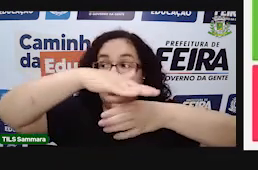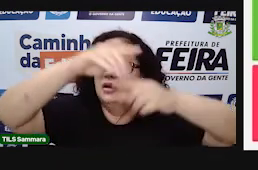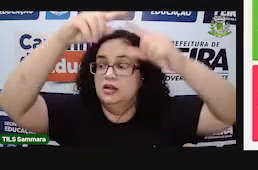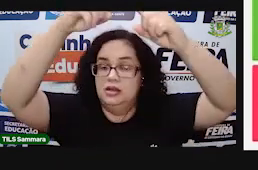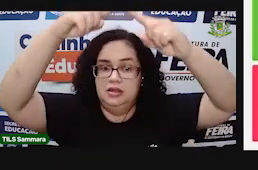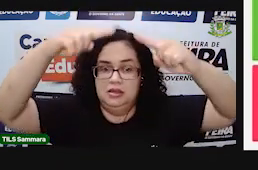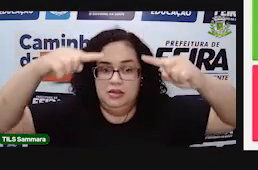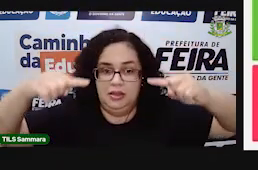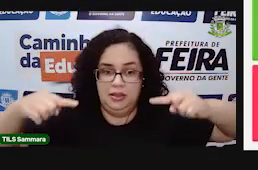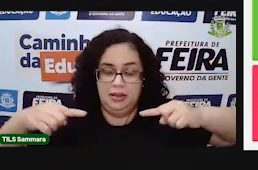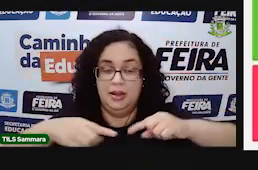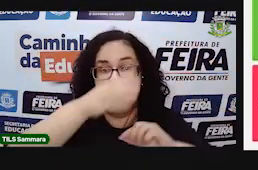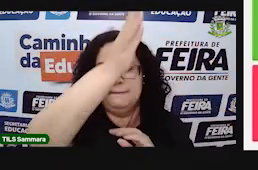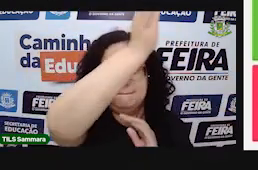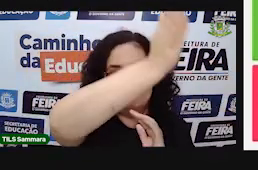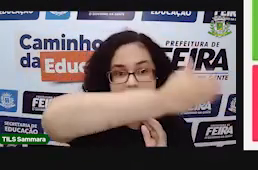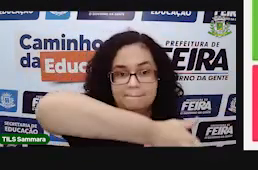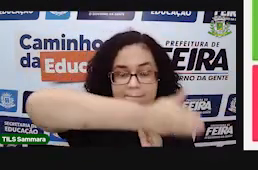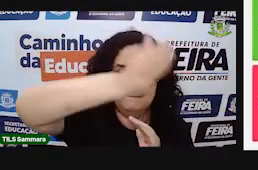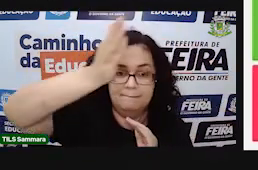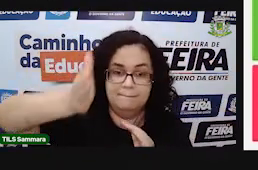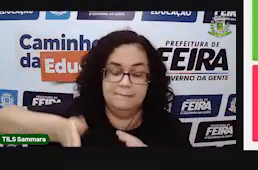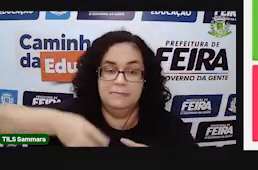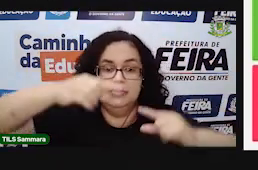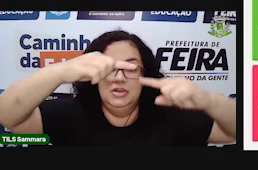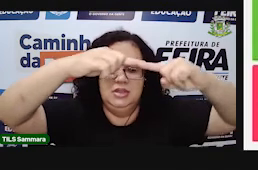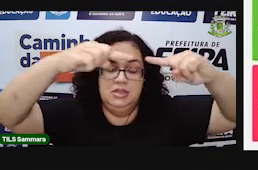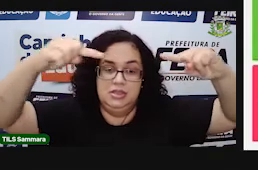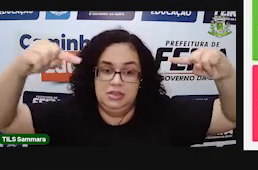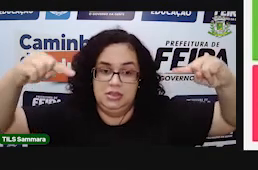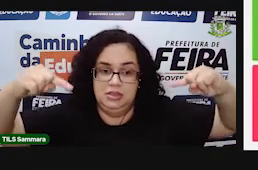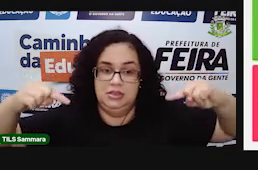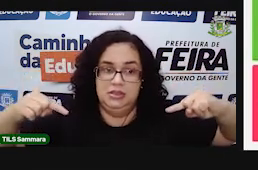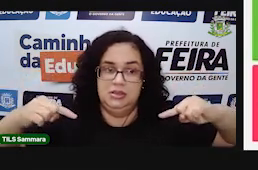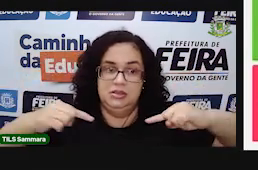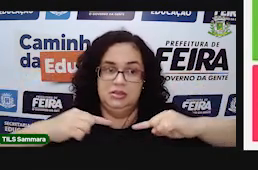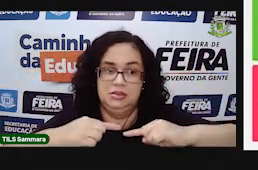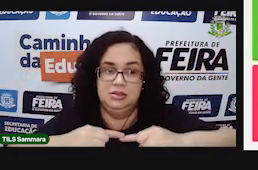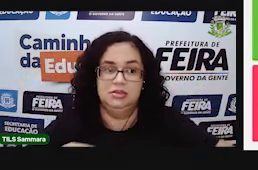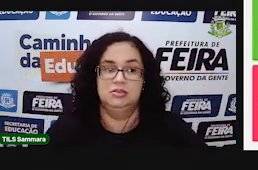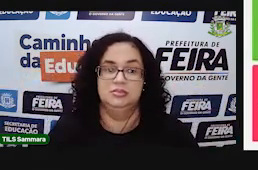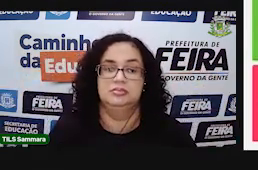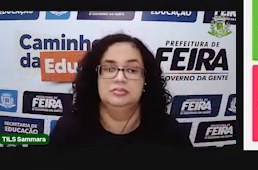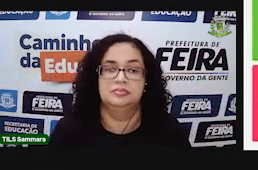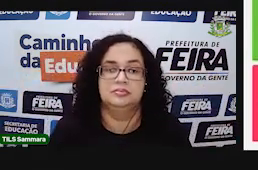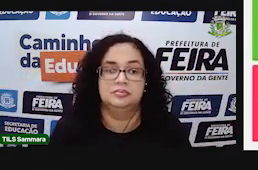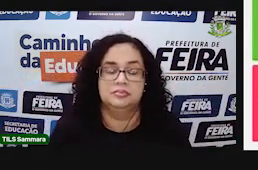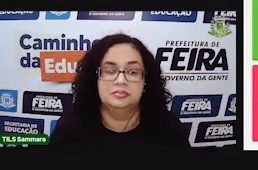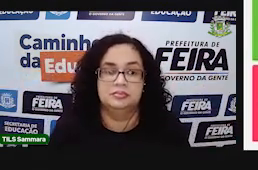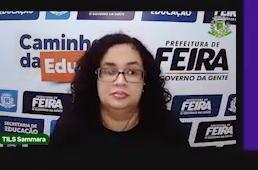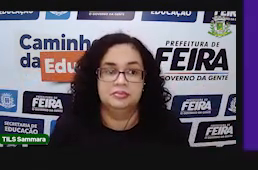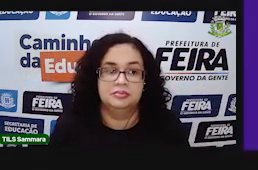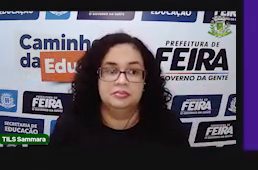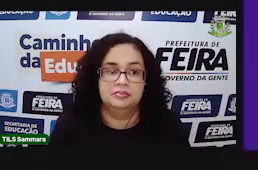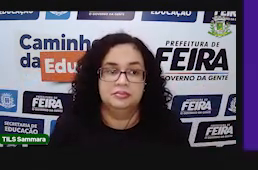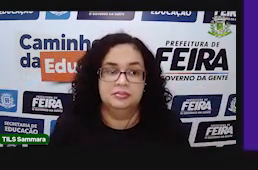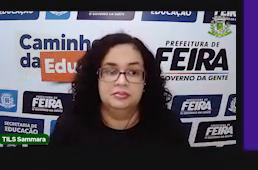são retângulos. Mas, ele é prisma porque a lateral dele é formada por retângulos.